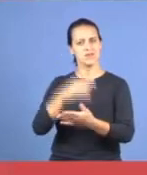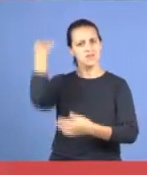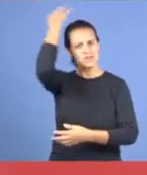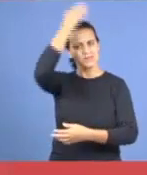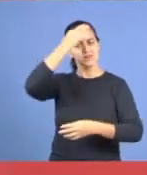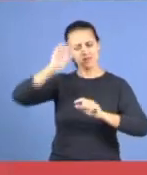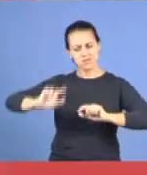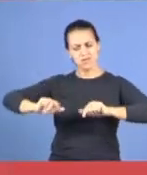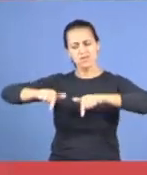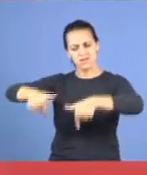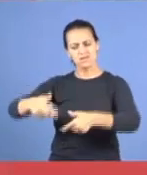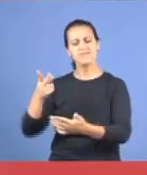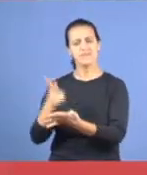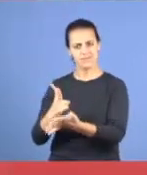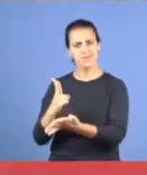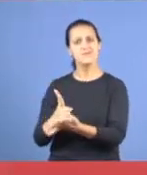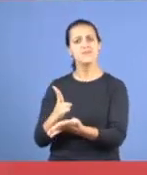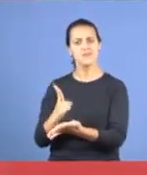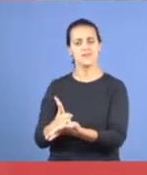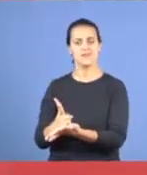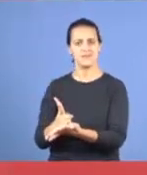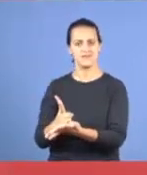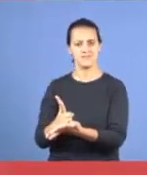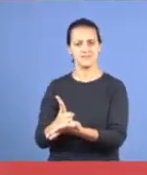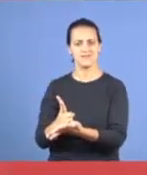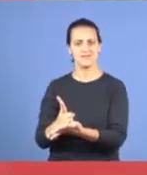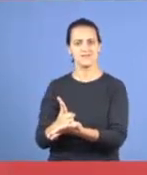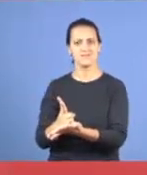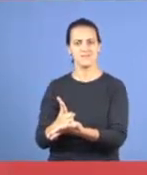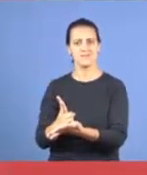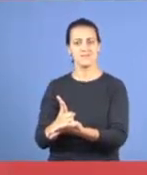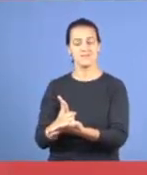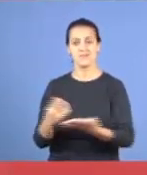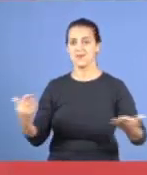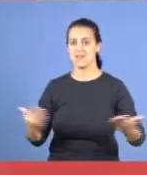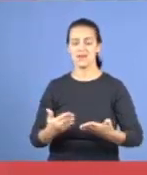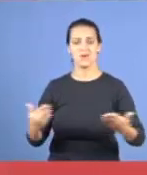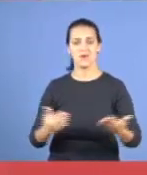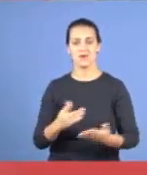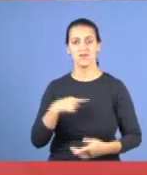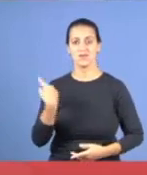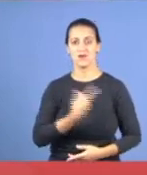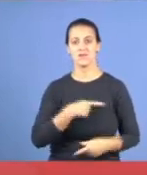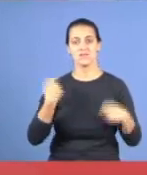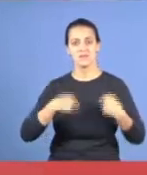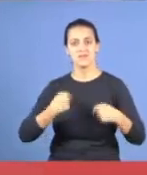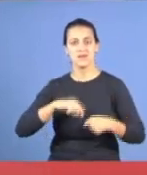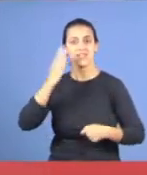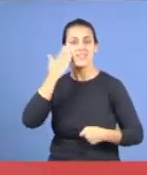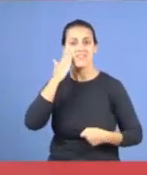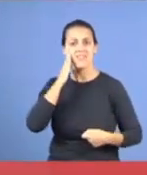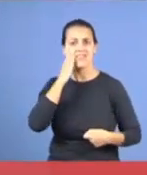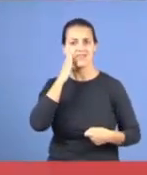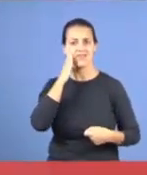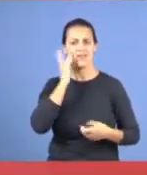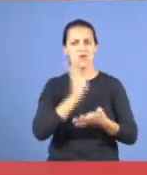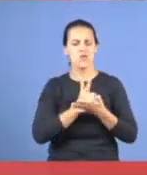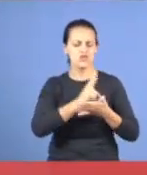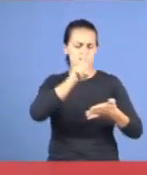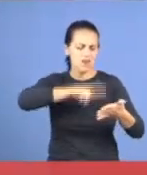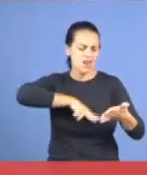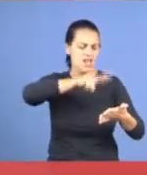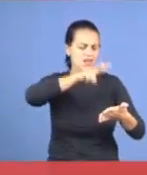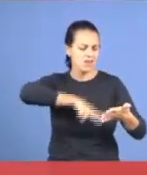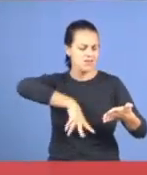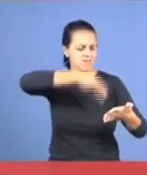no nosso meio, não há como, sobreviver nessa hora, se nós não estivermos entendendo isso, não estivermos consertando as